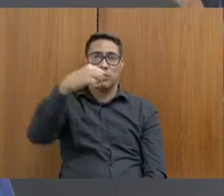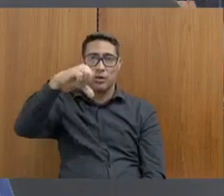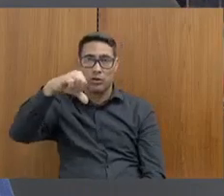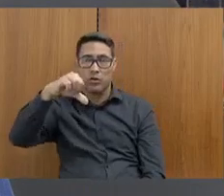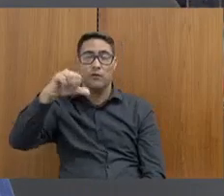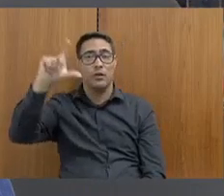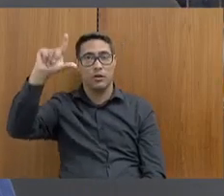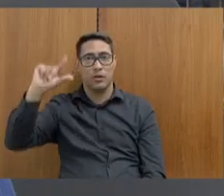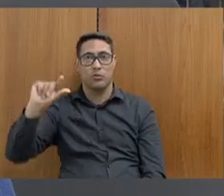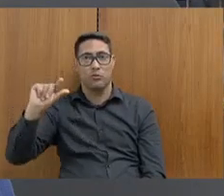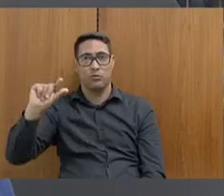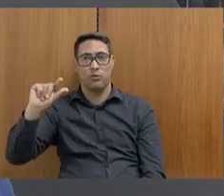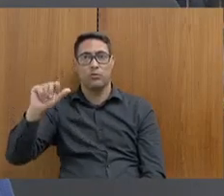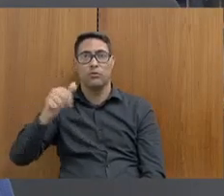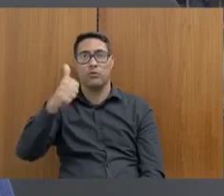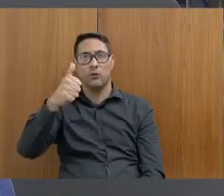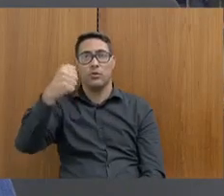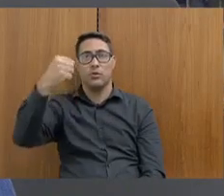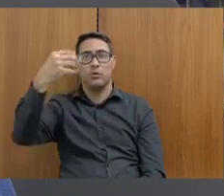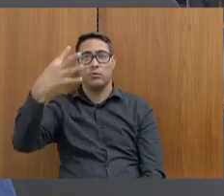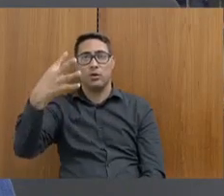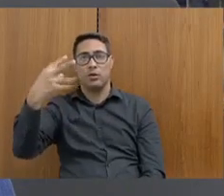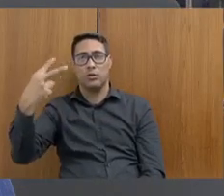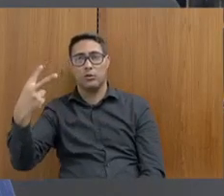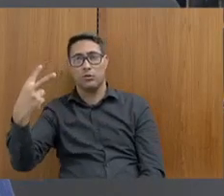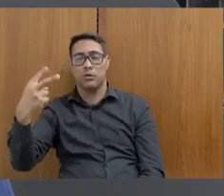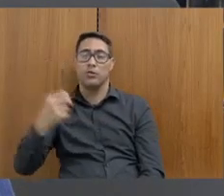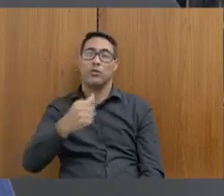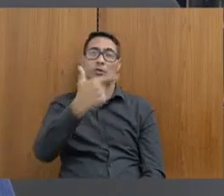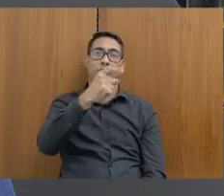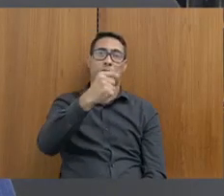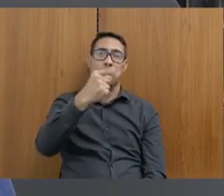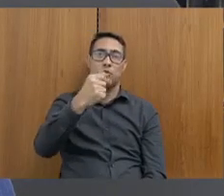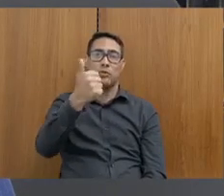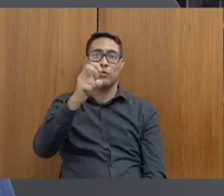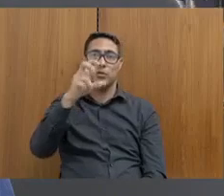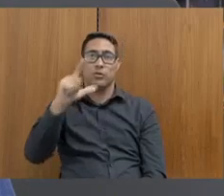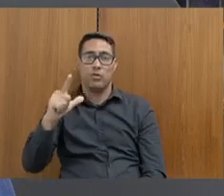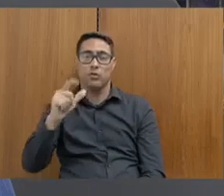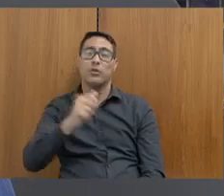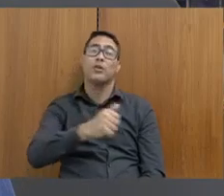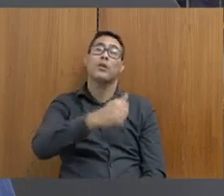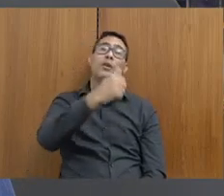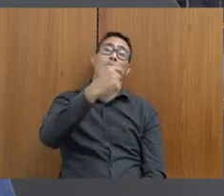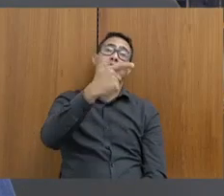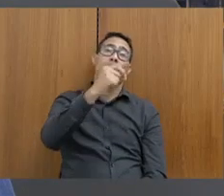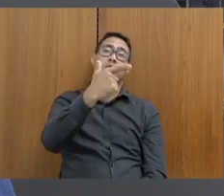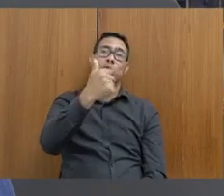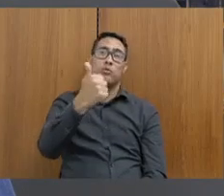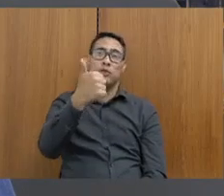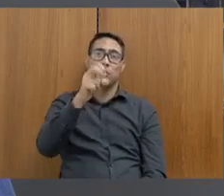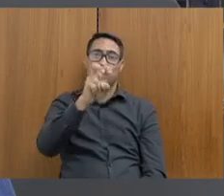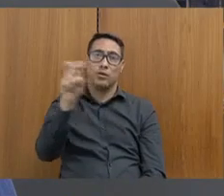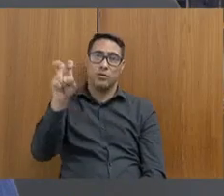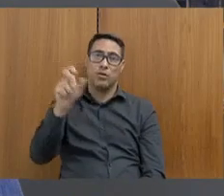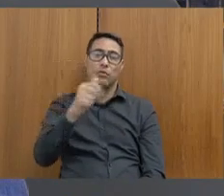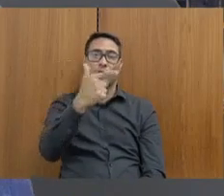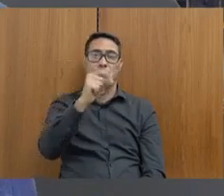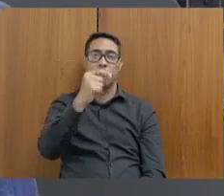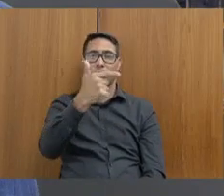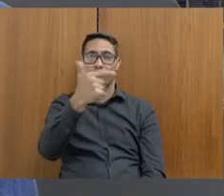uma redução, 142, em 2020, 152, em 2021, 155, em 2022,